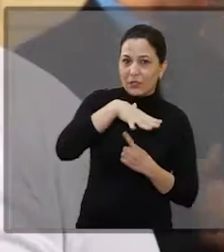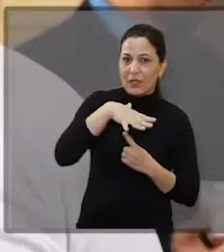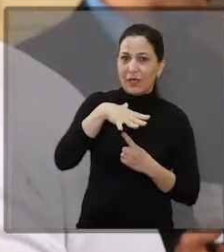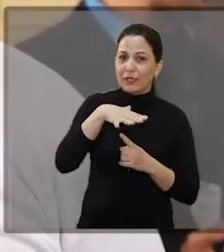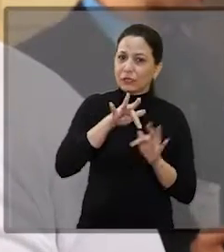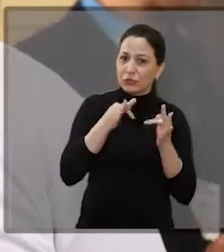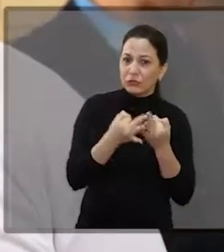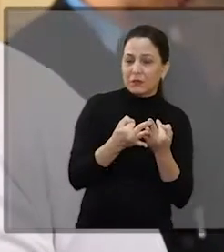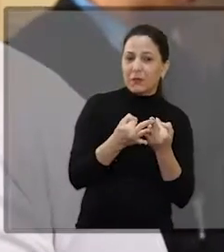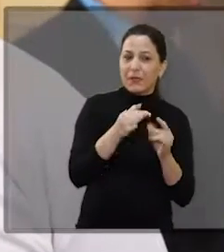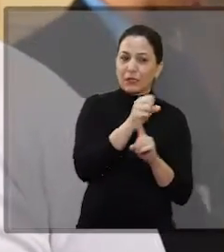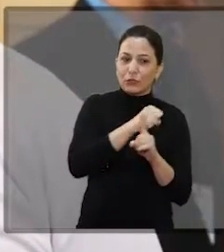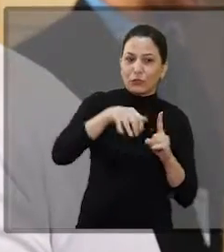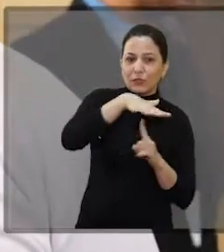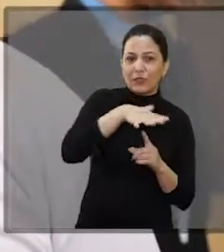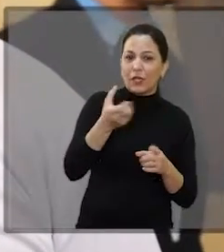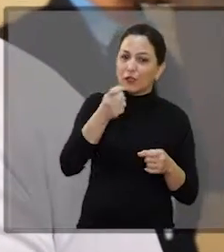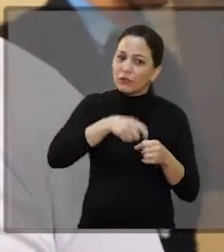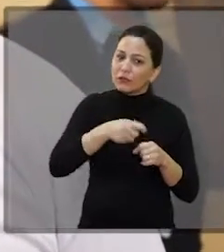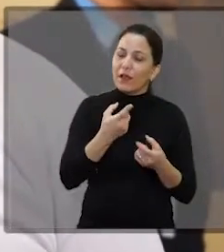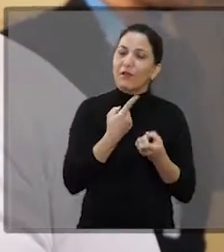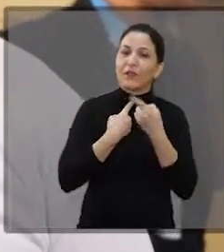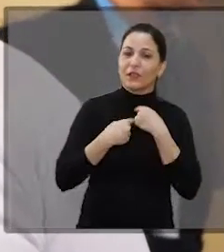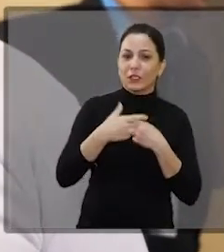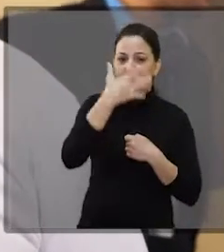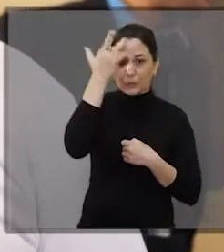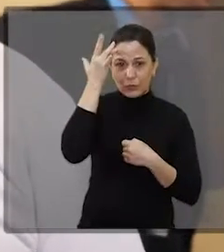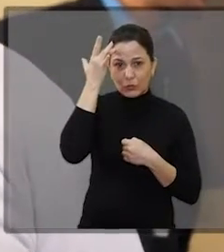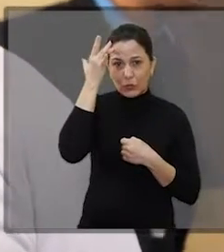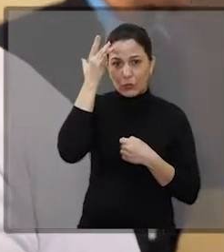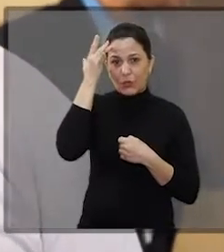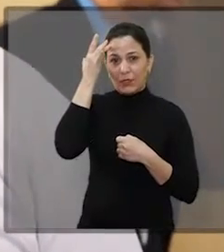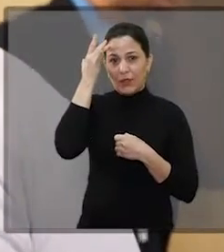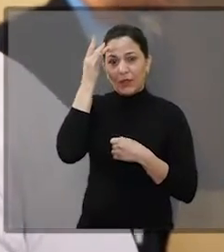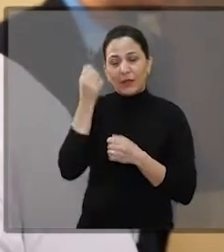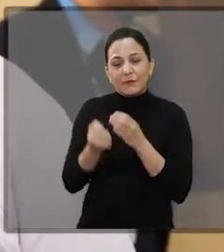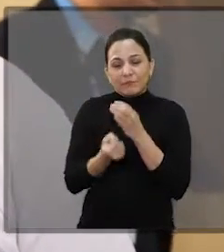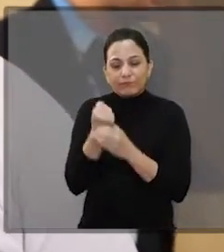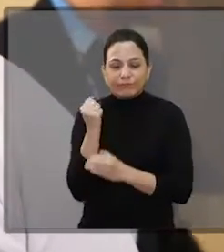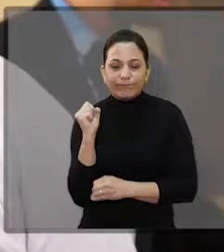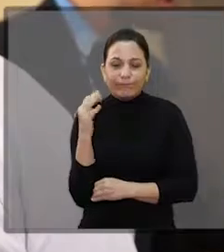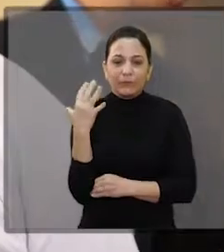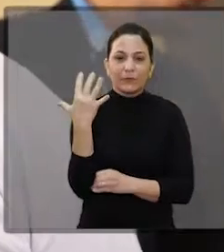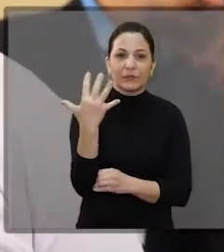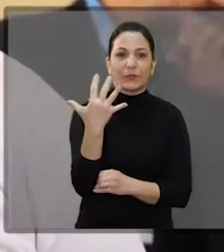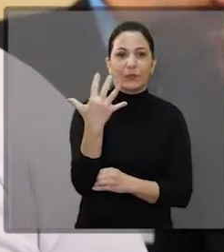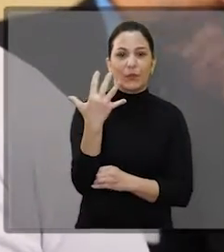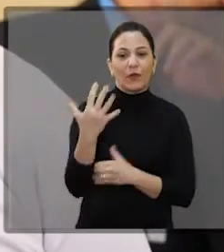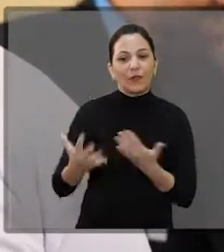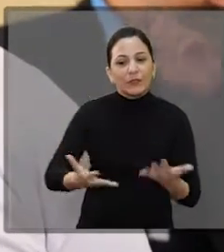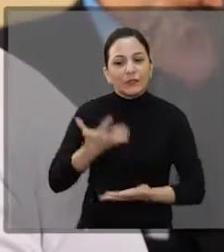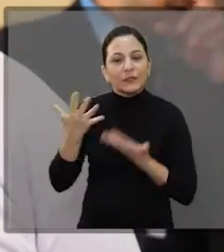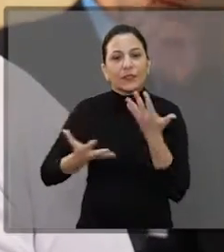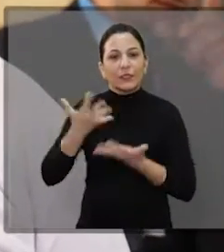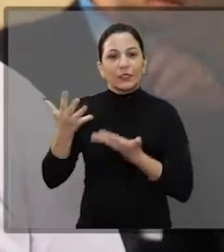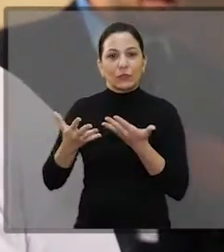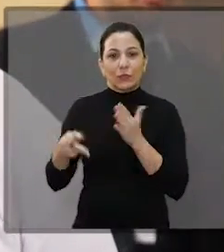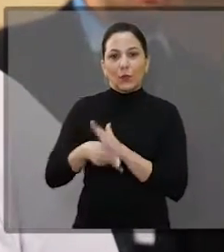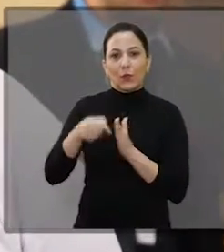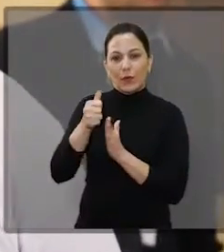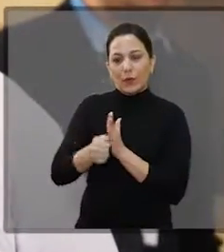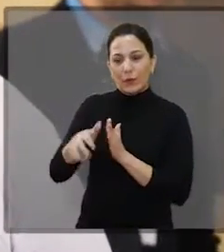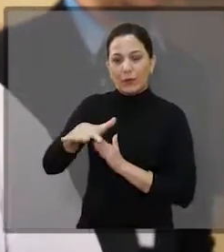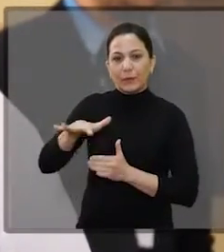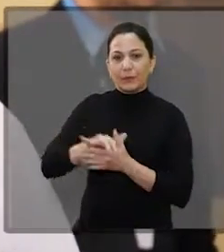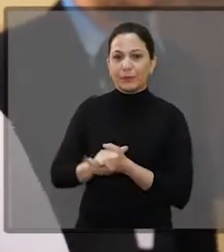E quer voltar ao convívio da família e da sociedade. Então, eu acho que é mais que uma semente, é uma floresta que está sendo plantada. É uma ótima